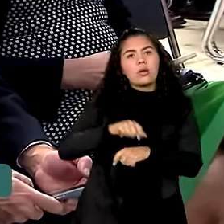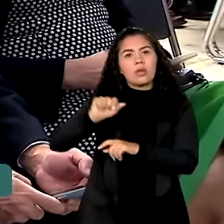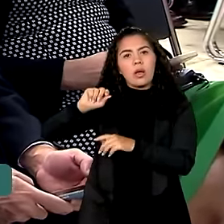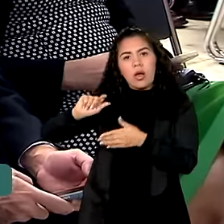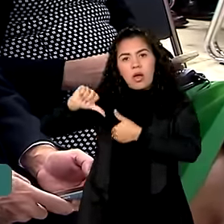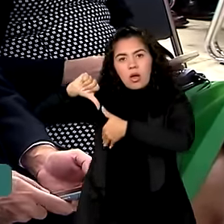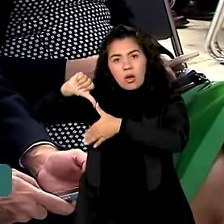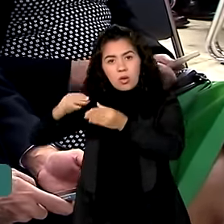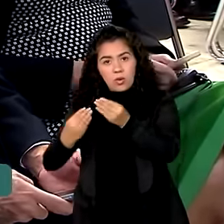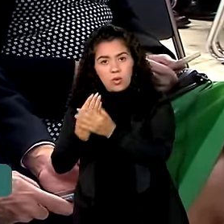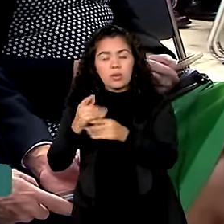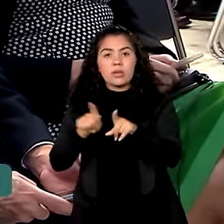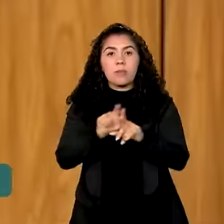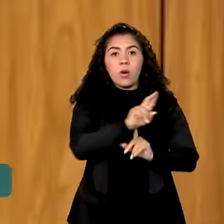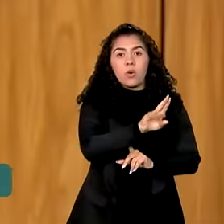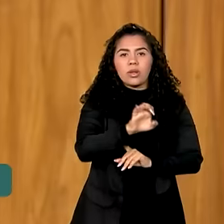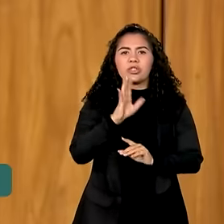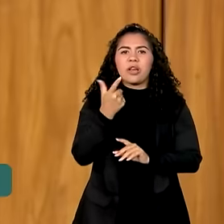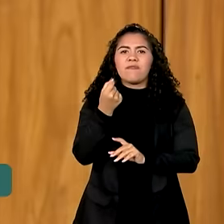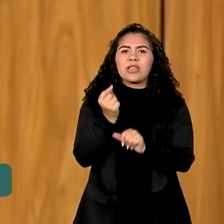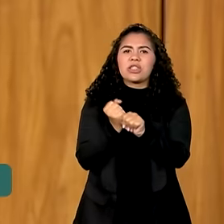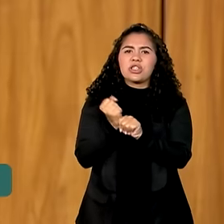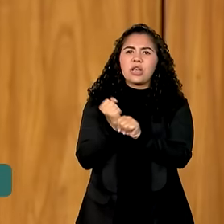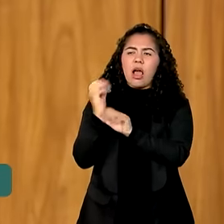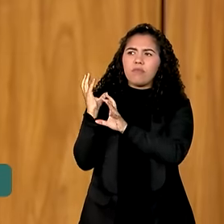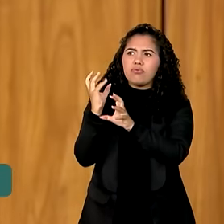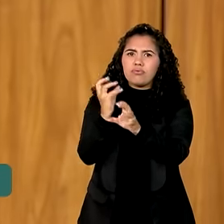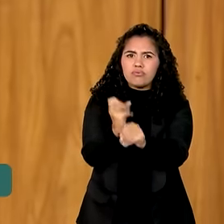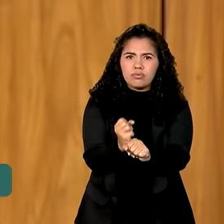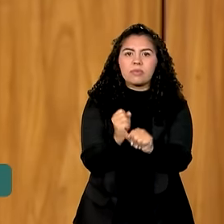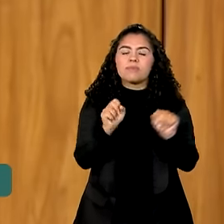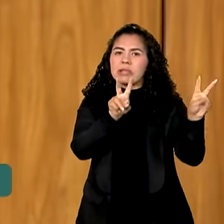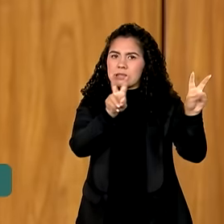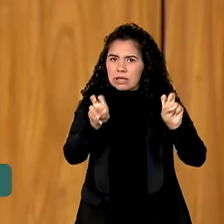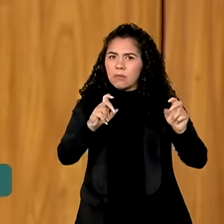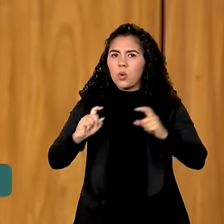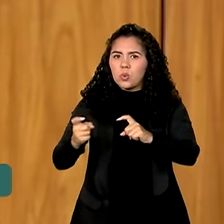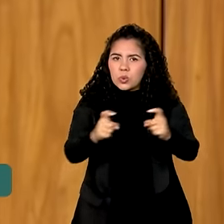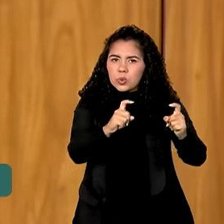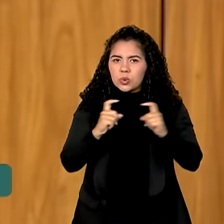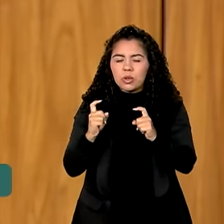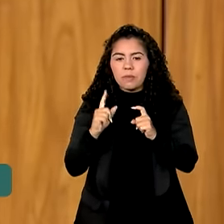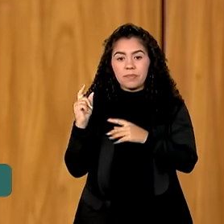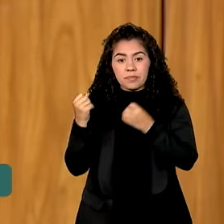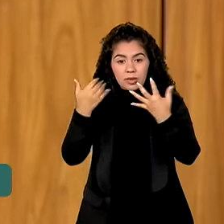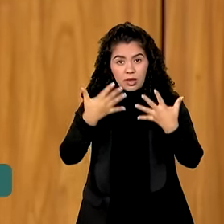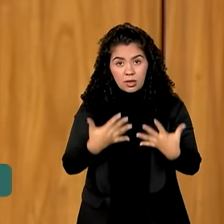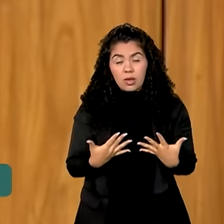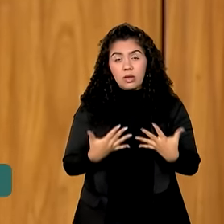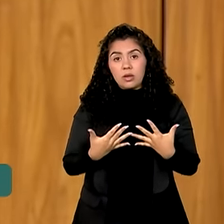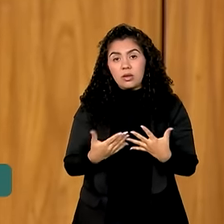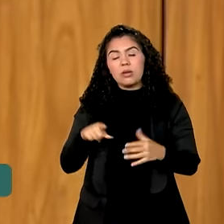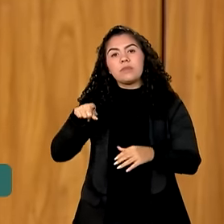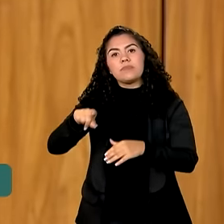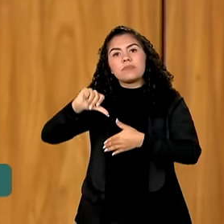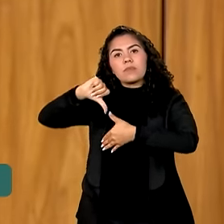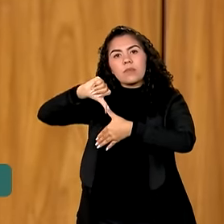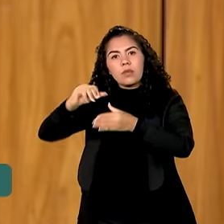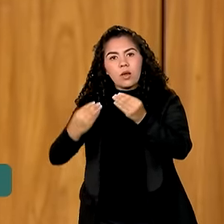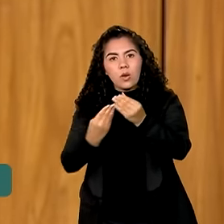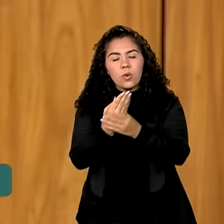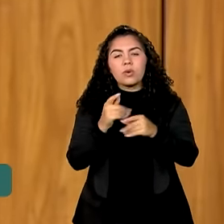que já duram mais de 20 anos, também foram tema do encontro. Como fiz na recente cúpula do Mercosul e Assunção,